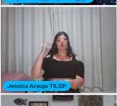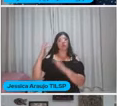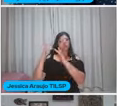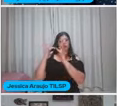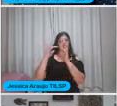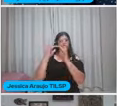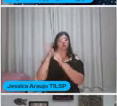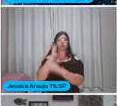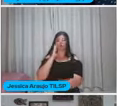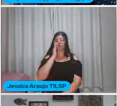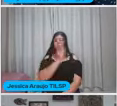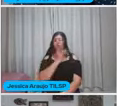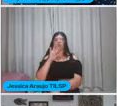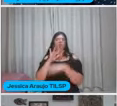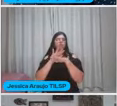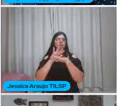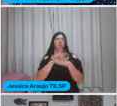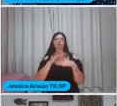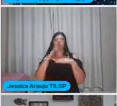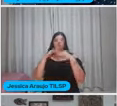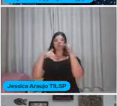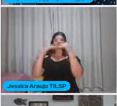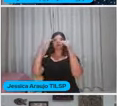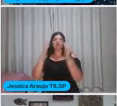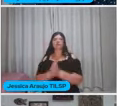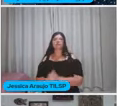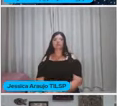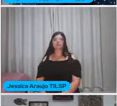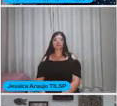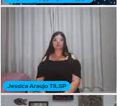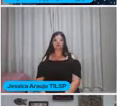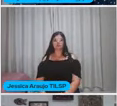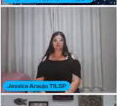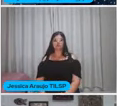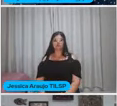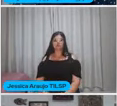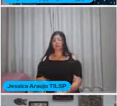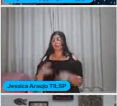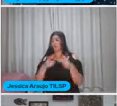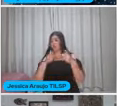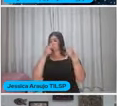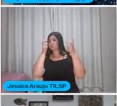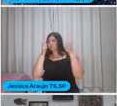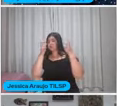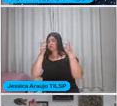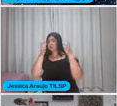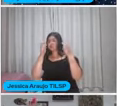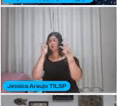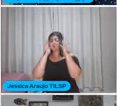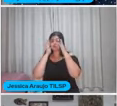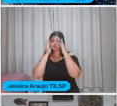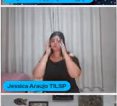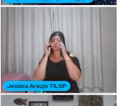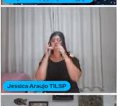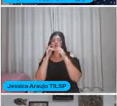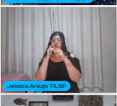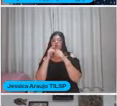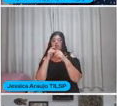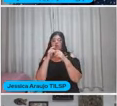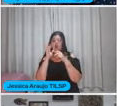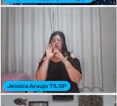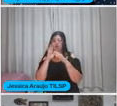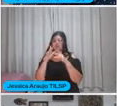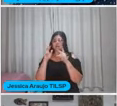mesmo direto Ajuda a desenvolver Que diz respeito aí Uma observação Mais atenta Do